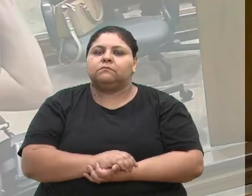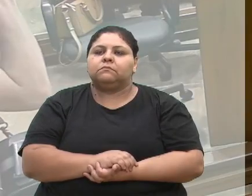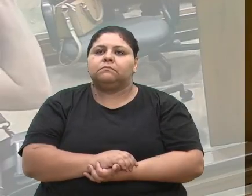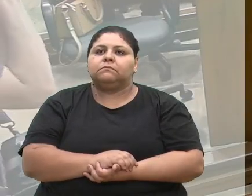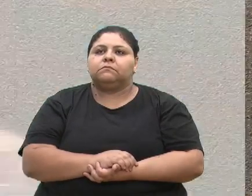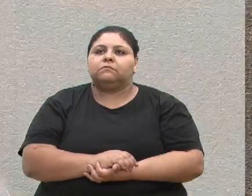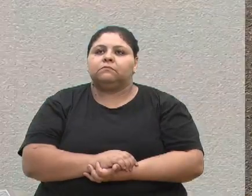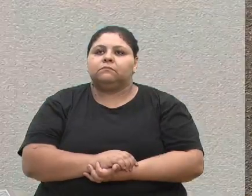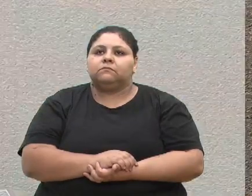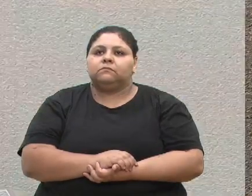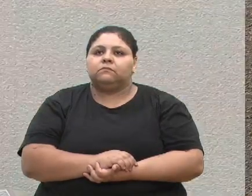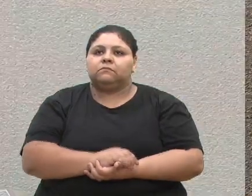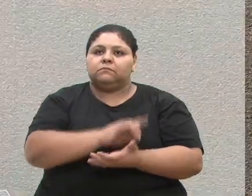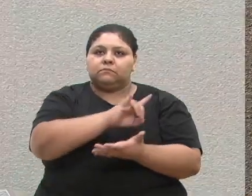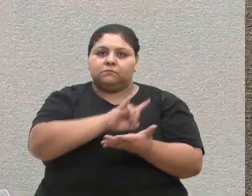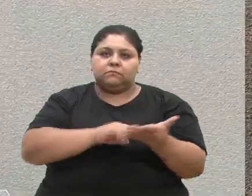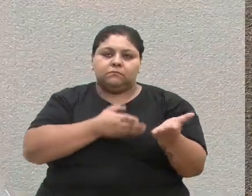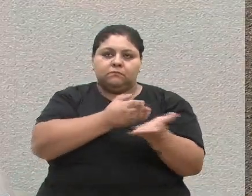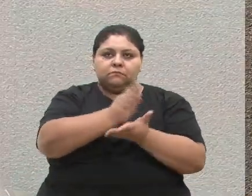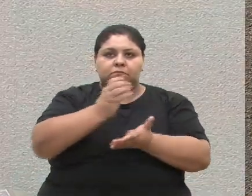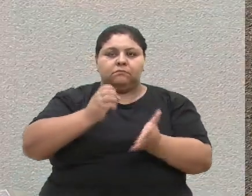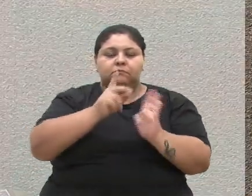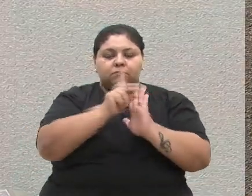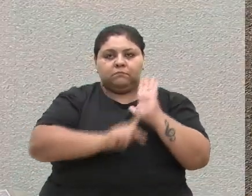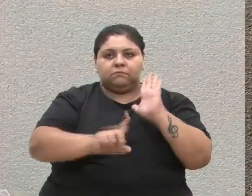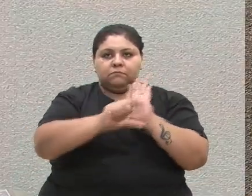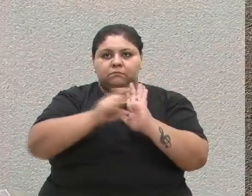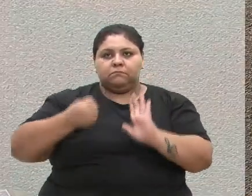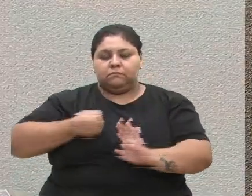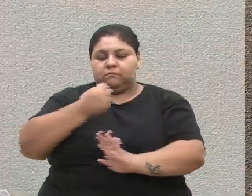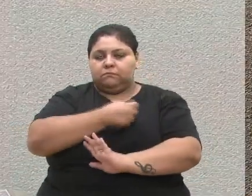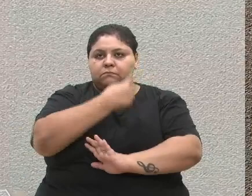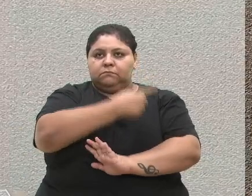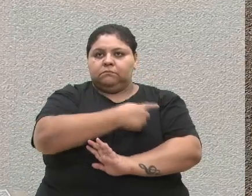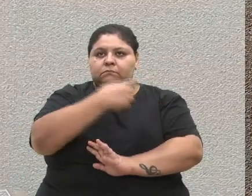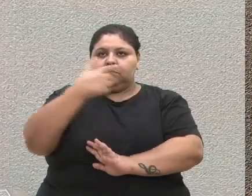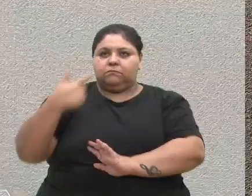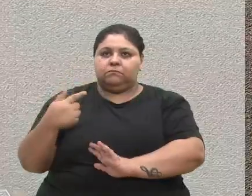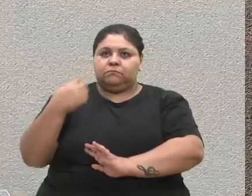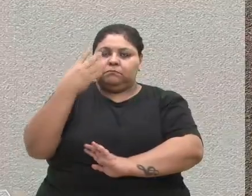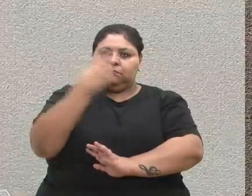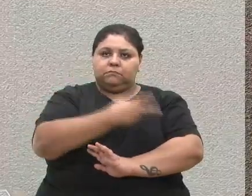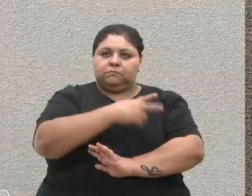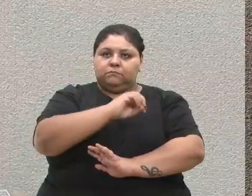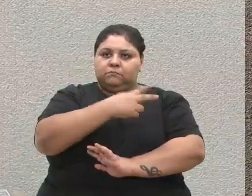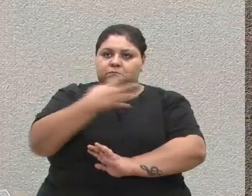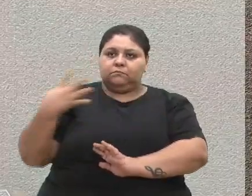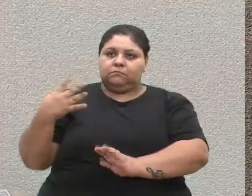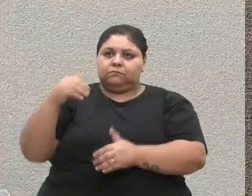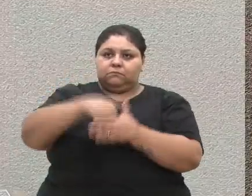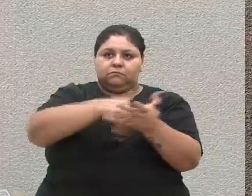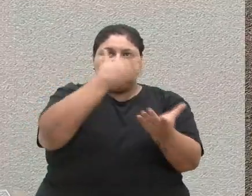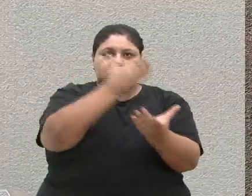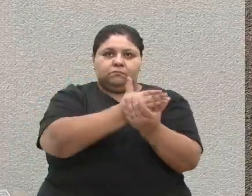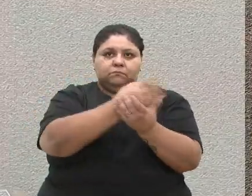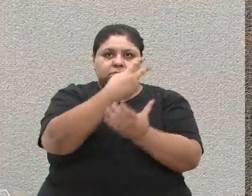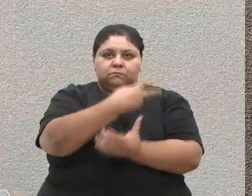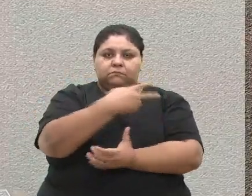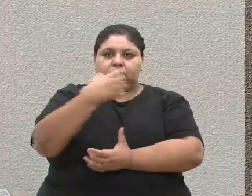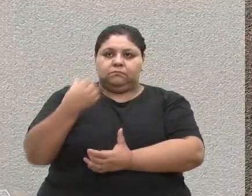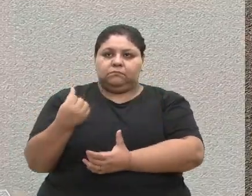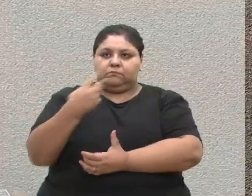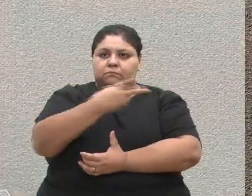Pelo parecer favorável do projeto de lei número 17, barra 2024, contido no processo 26